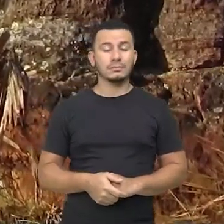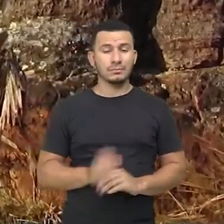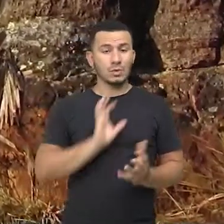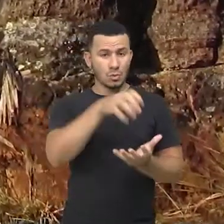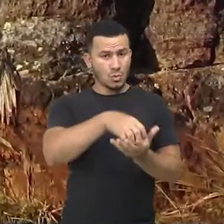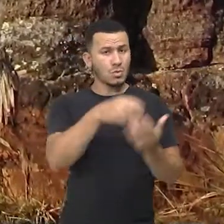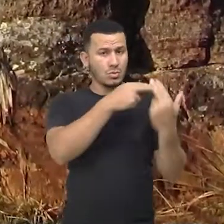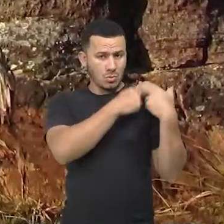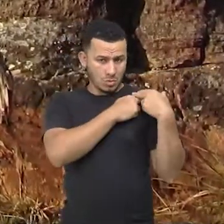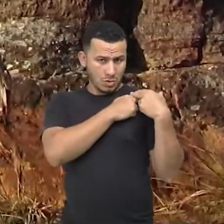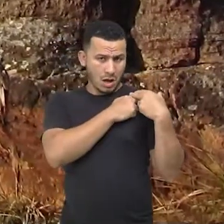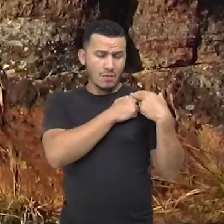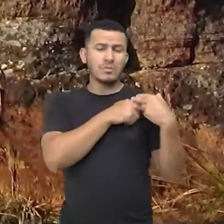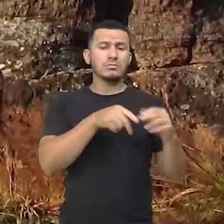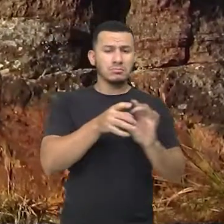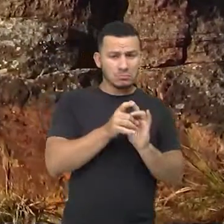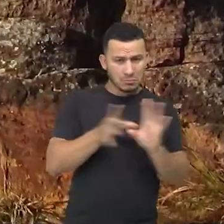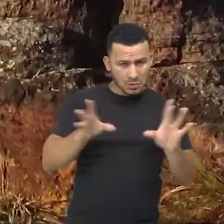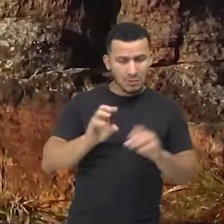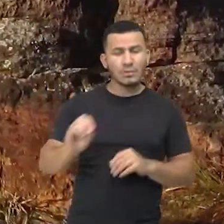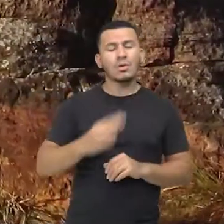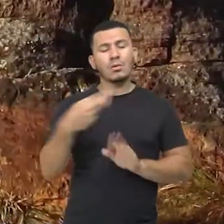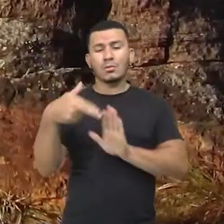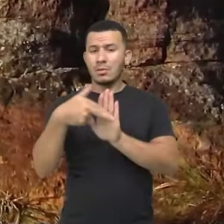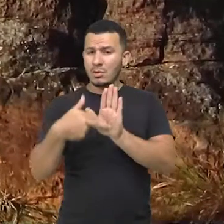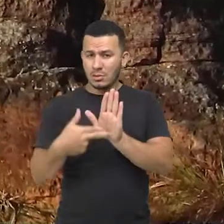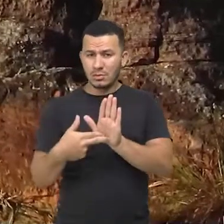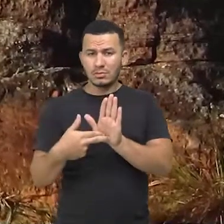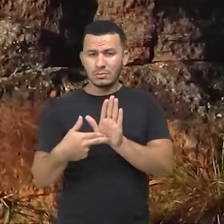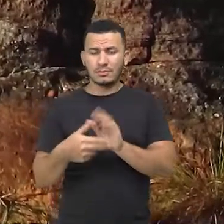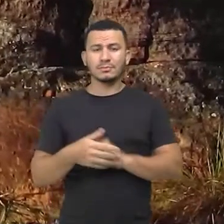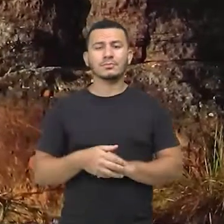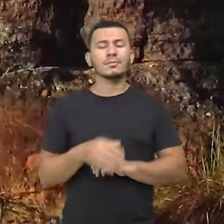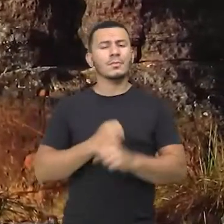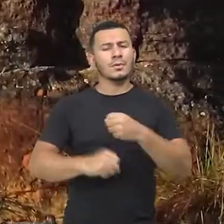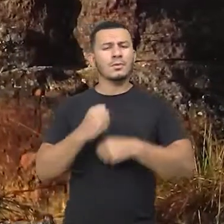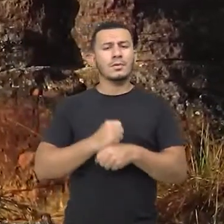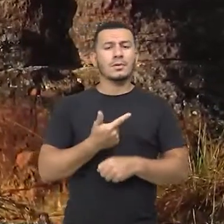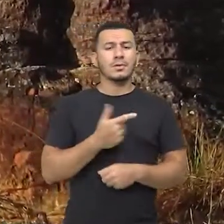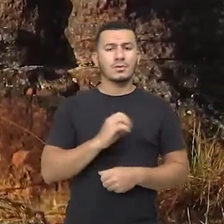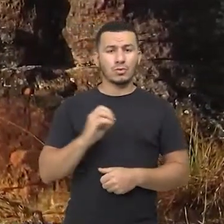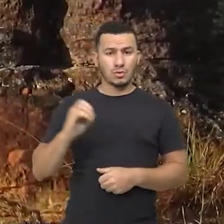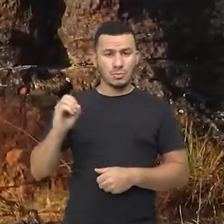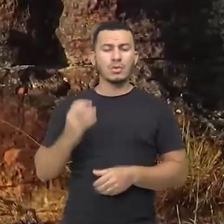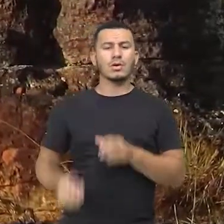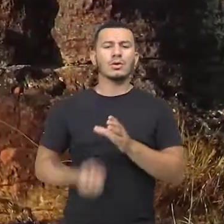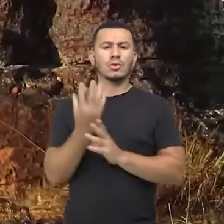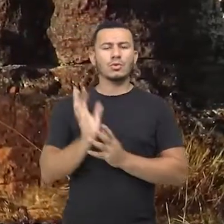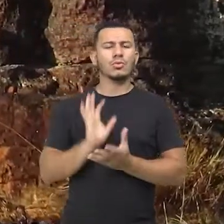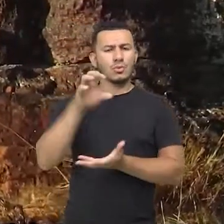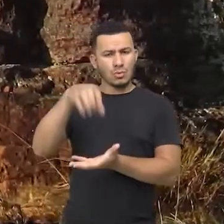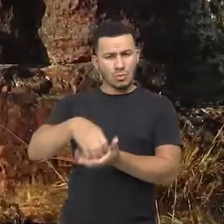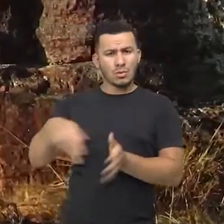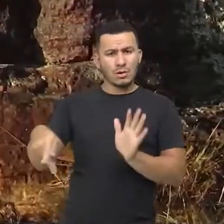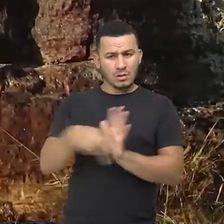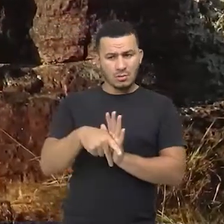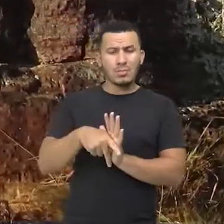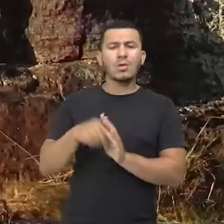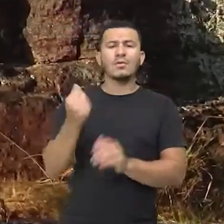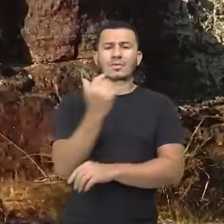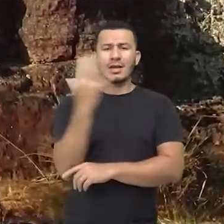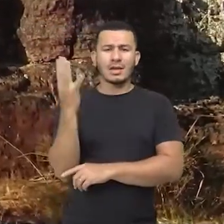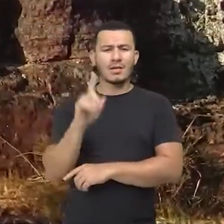responsável por sua administração ou em regulamento. Em 2000, foi criado o Monumento Natural das Árvores Fossilizadas do